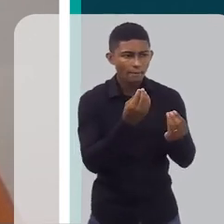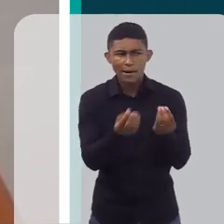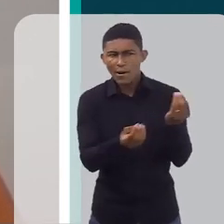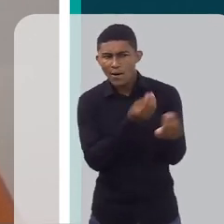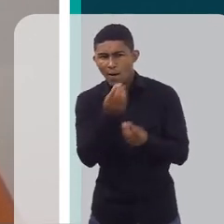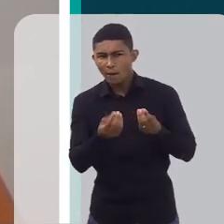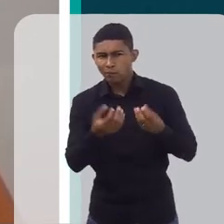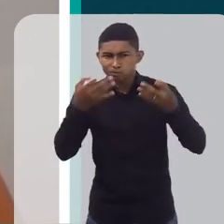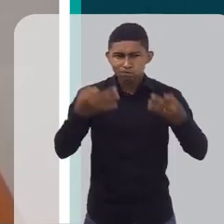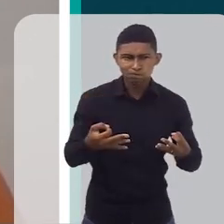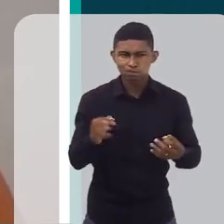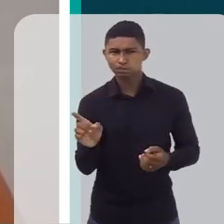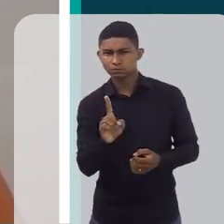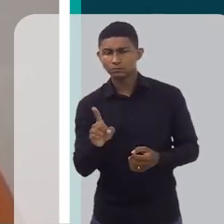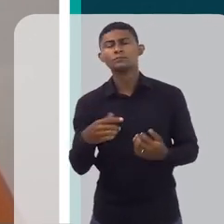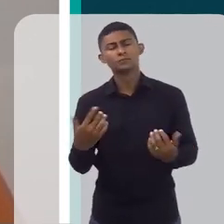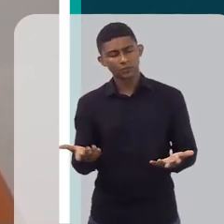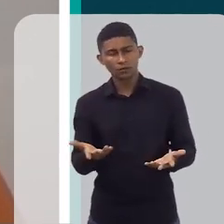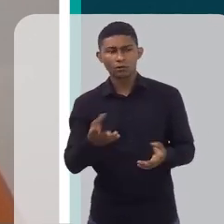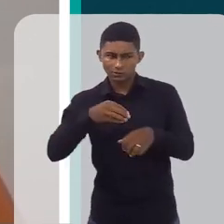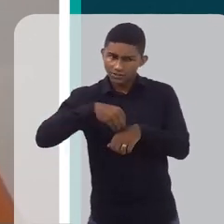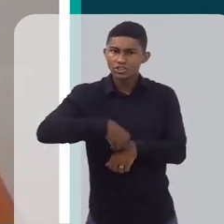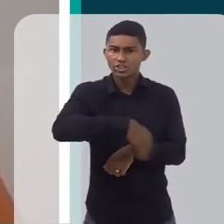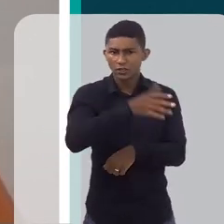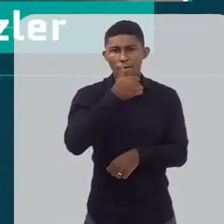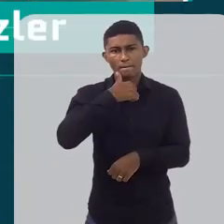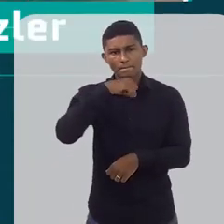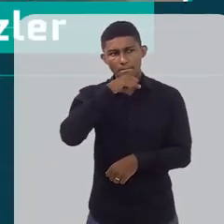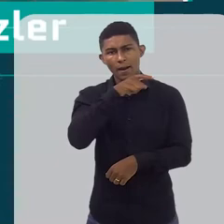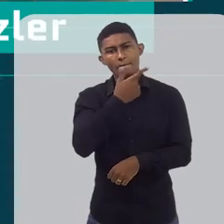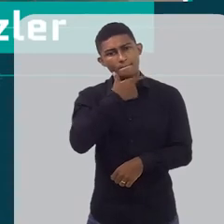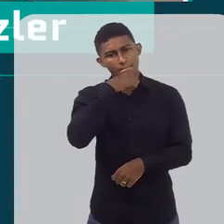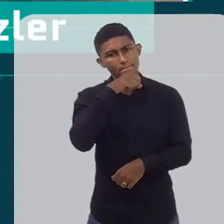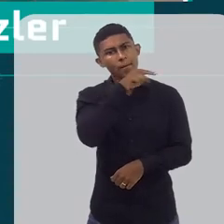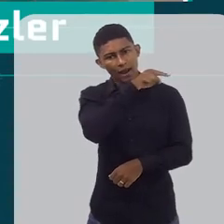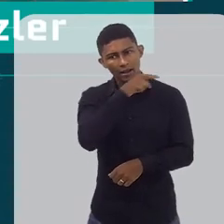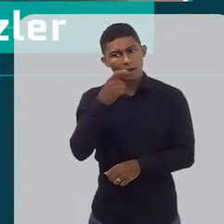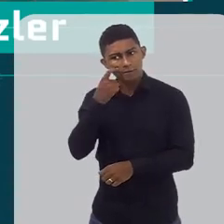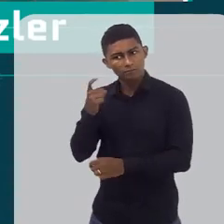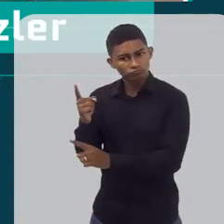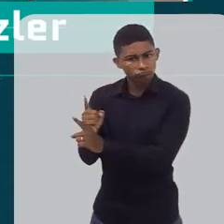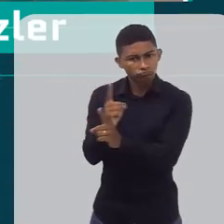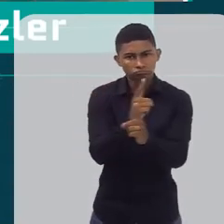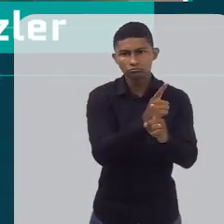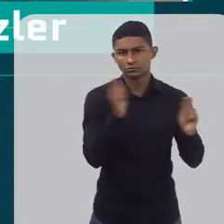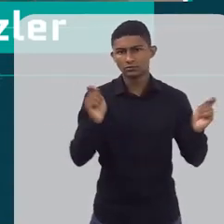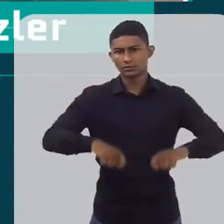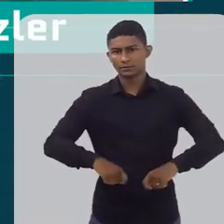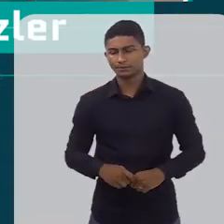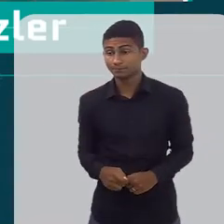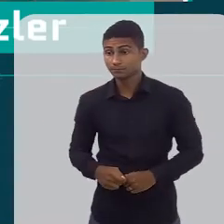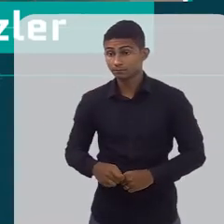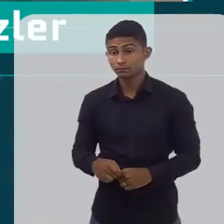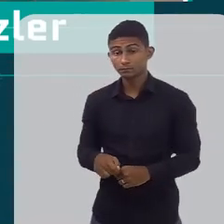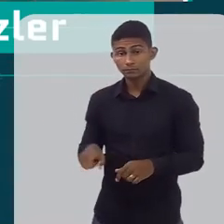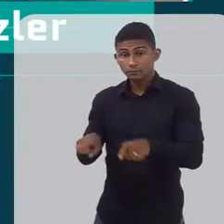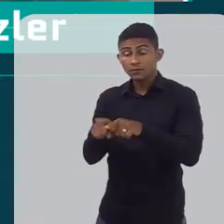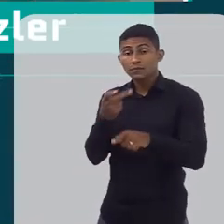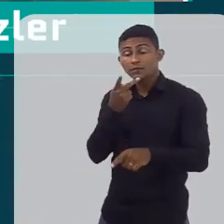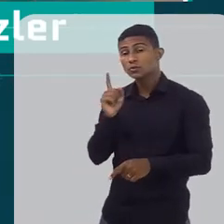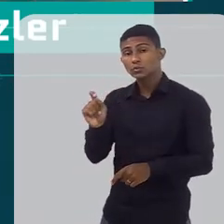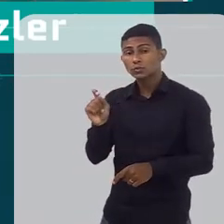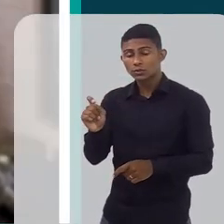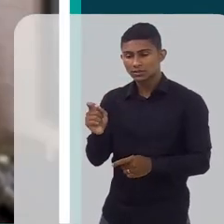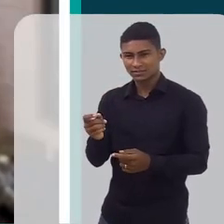alerta para a mãe em relação a esse ganho de peso. Agora, falando em hábitos alimentares, é super importante